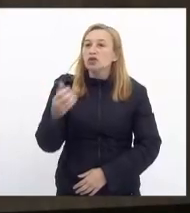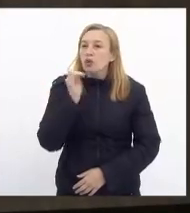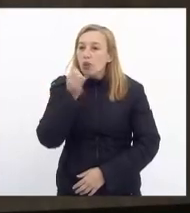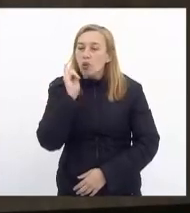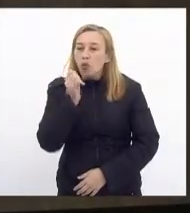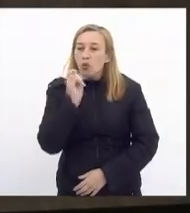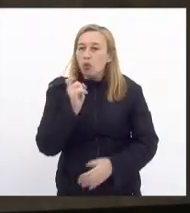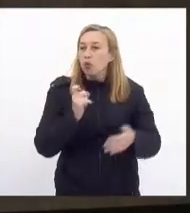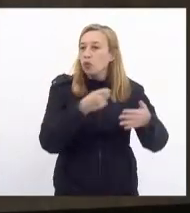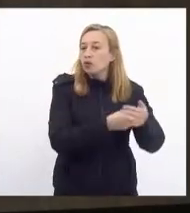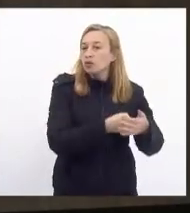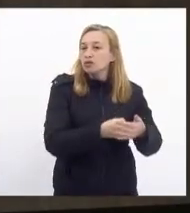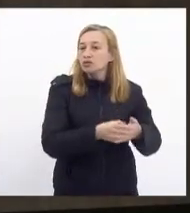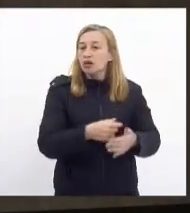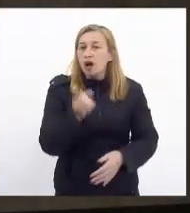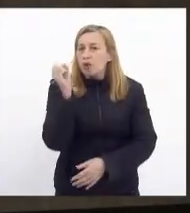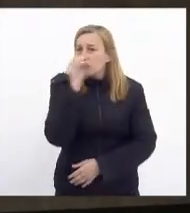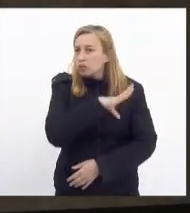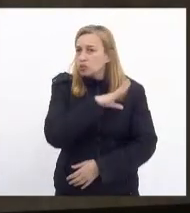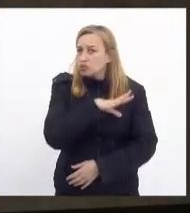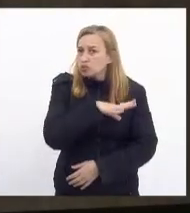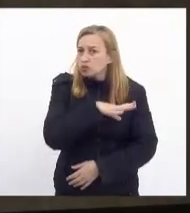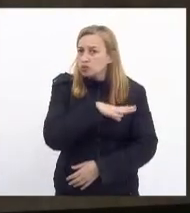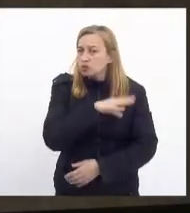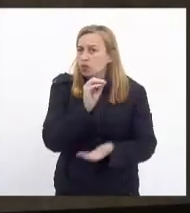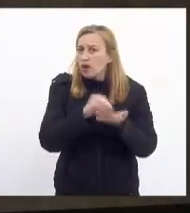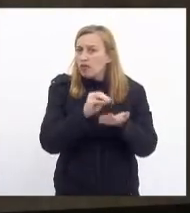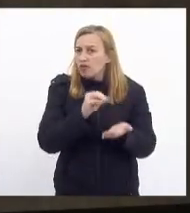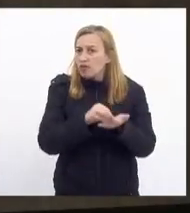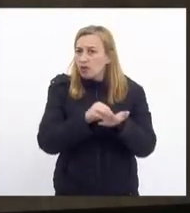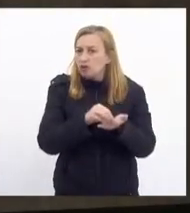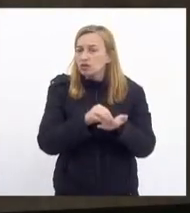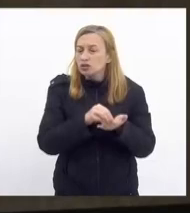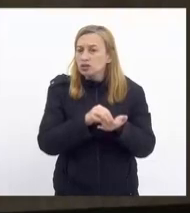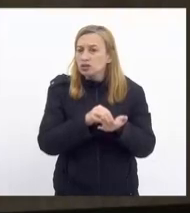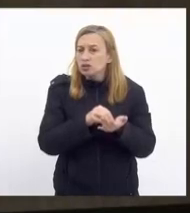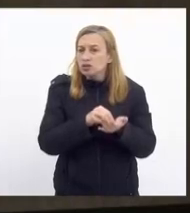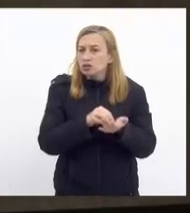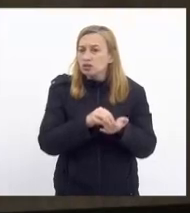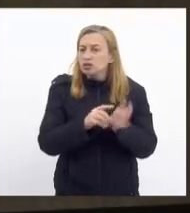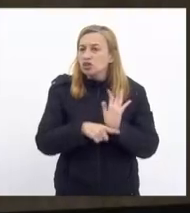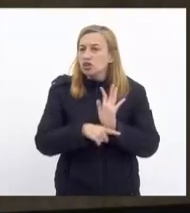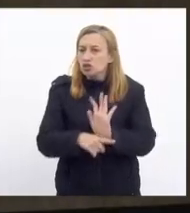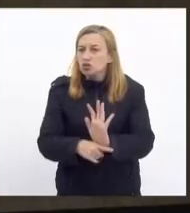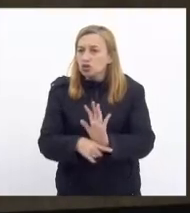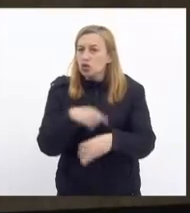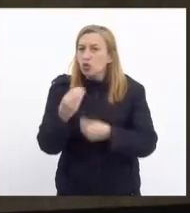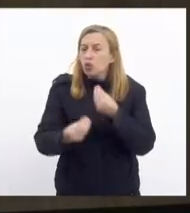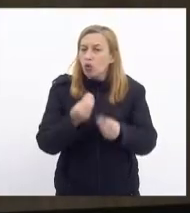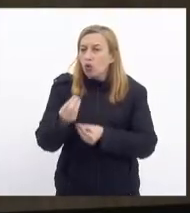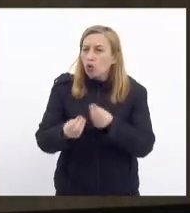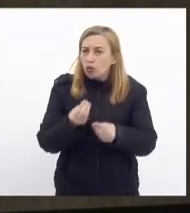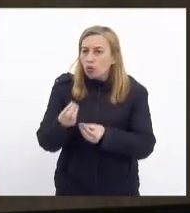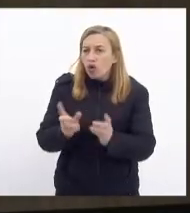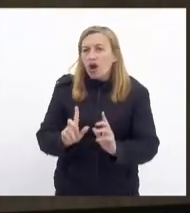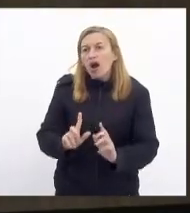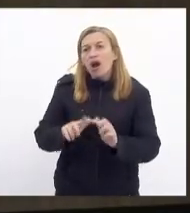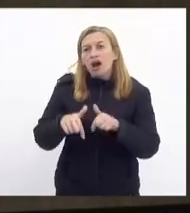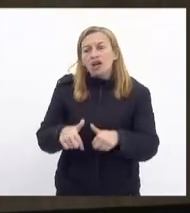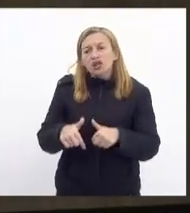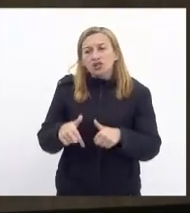chegaram para mim são absurdas da falta de atendimento, da negligência e da forma que tratam não só